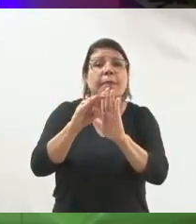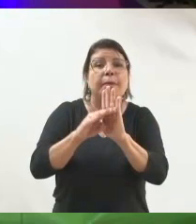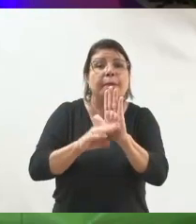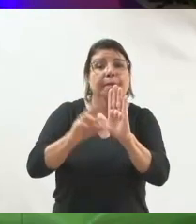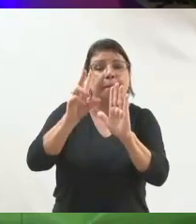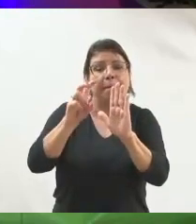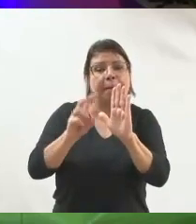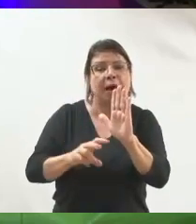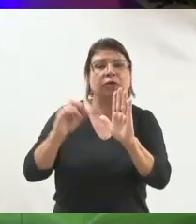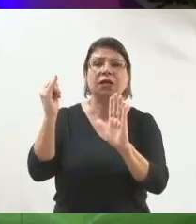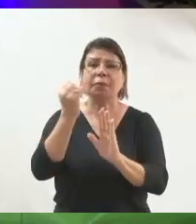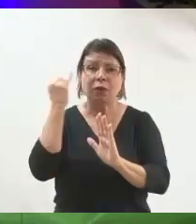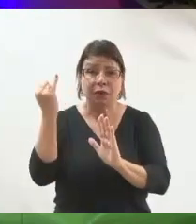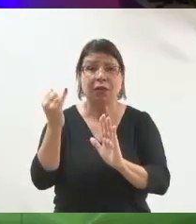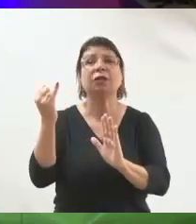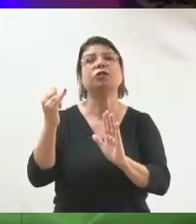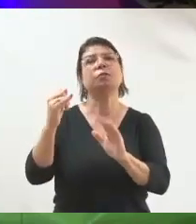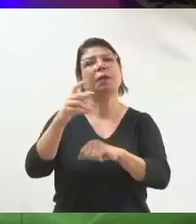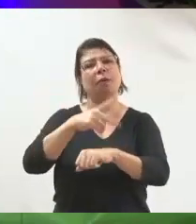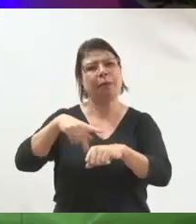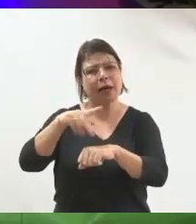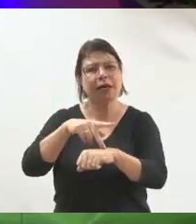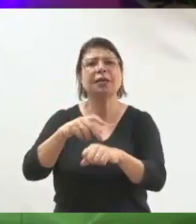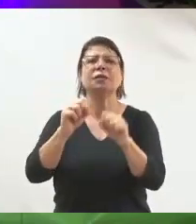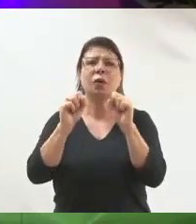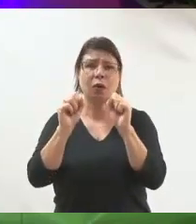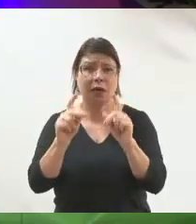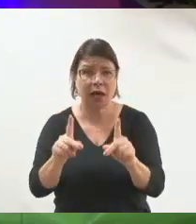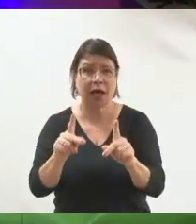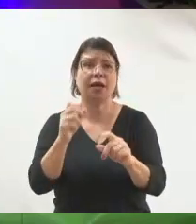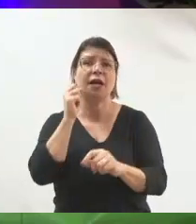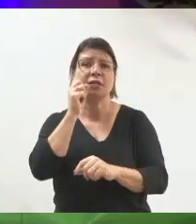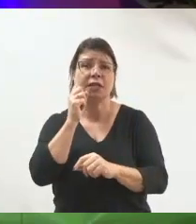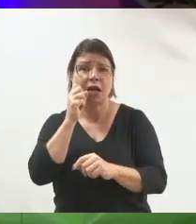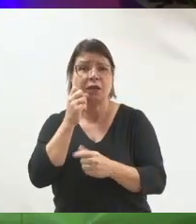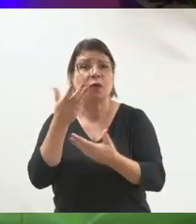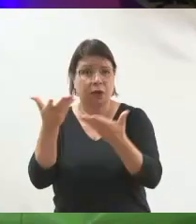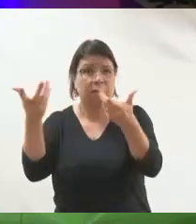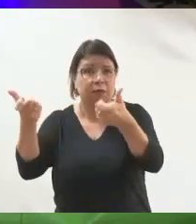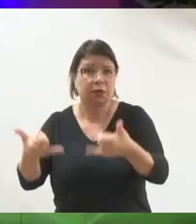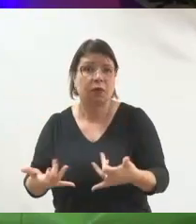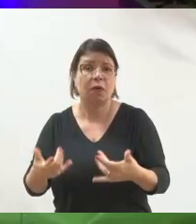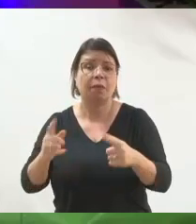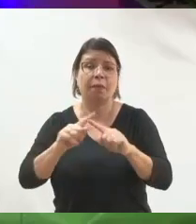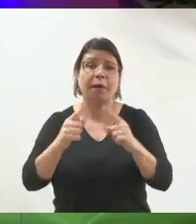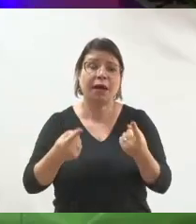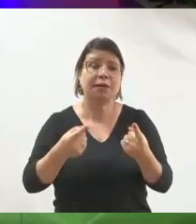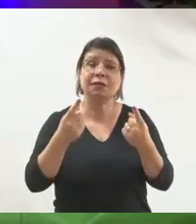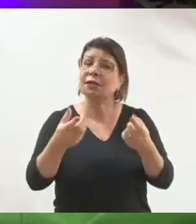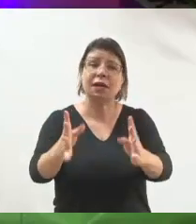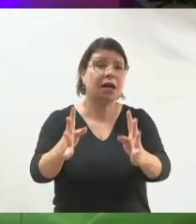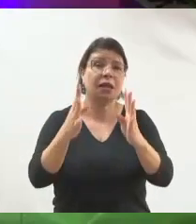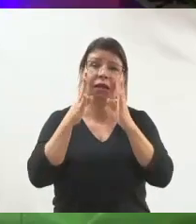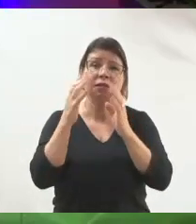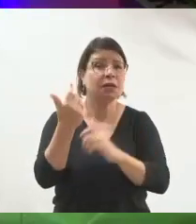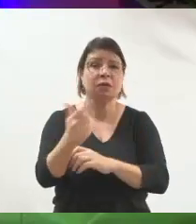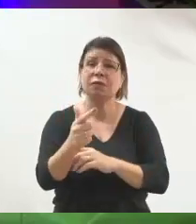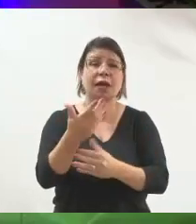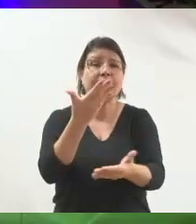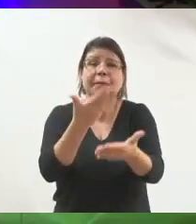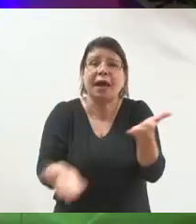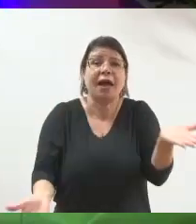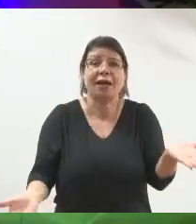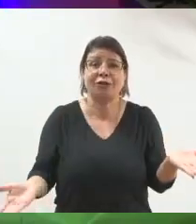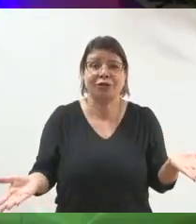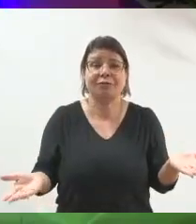para a nação, como disse a senadora, às vezes vocês perdem a atenção das pessoas para isso. Se a gente não souber colocar